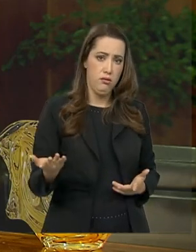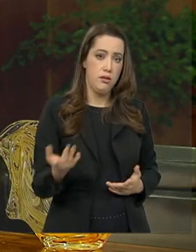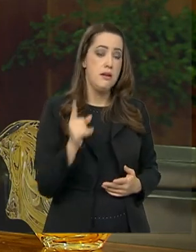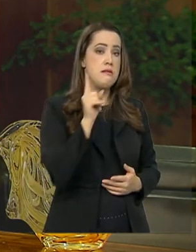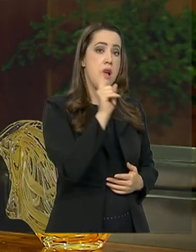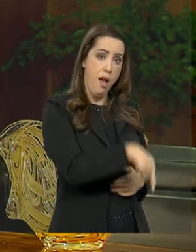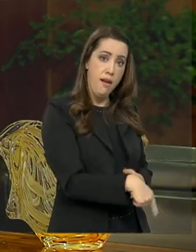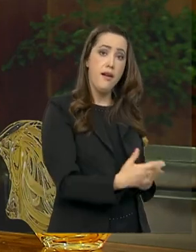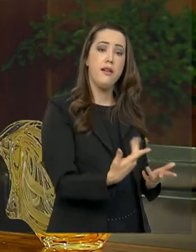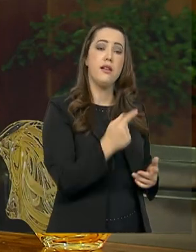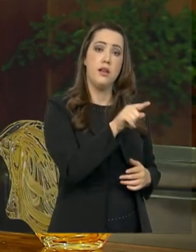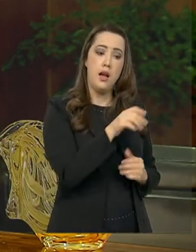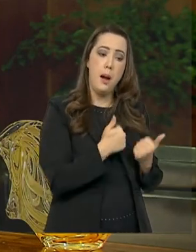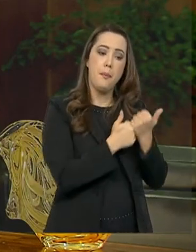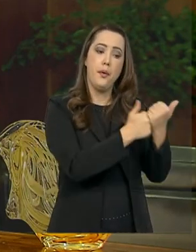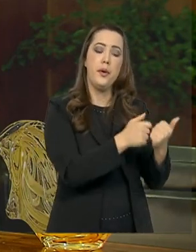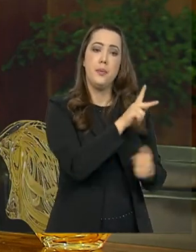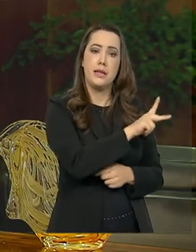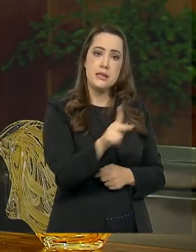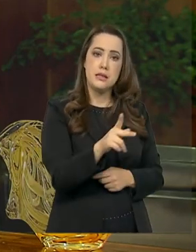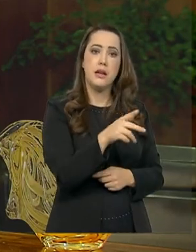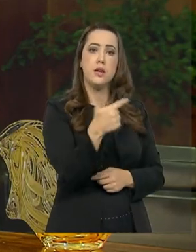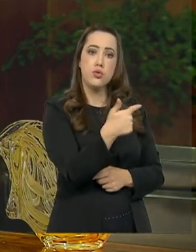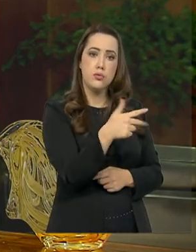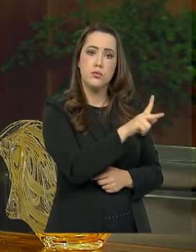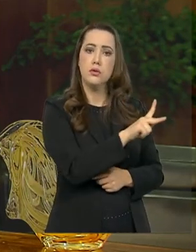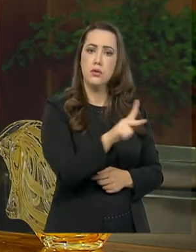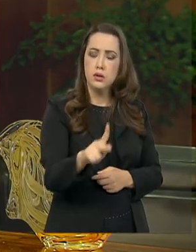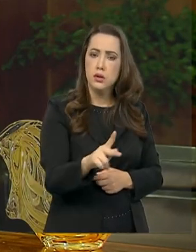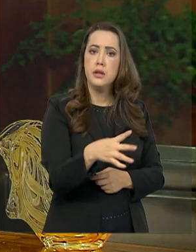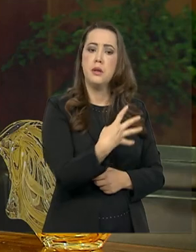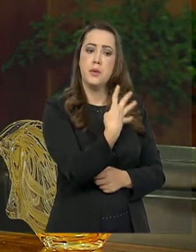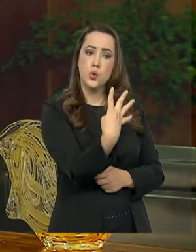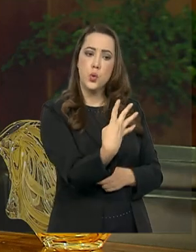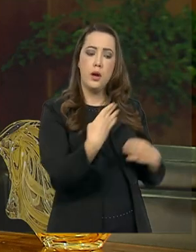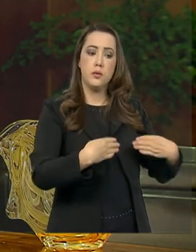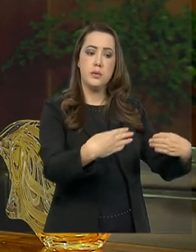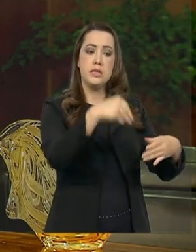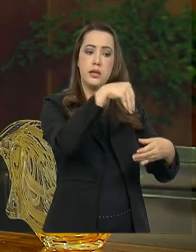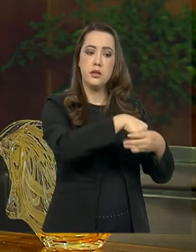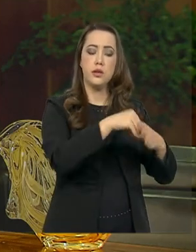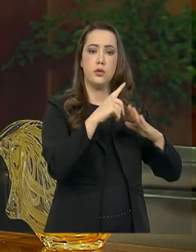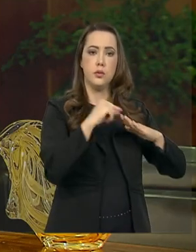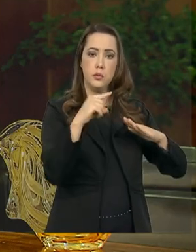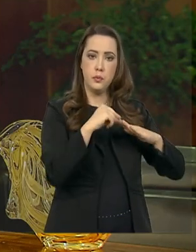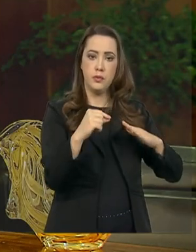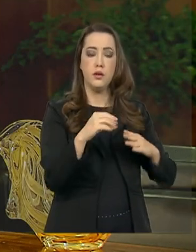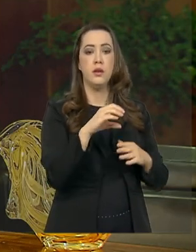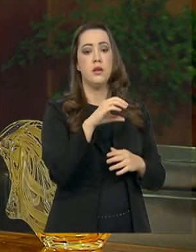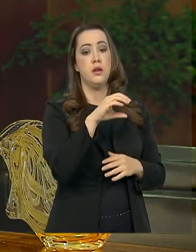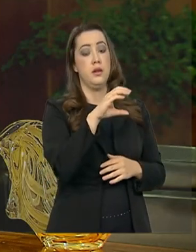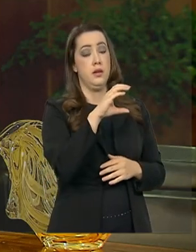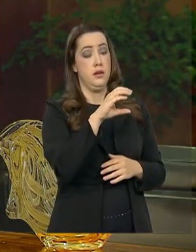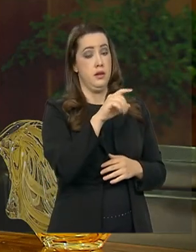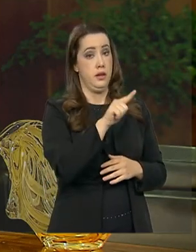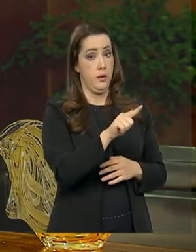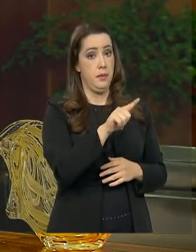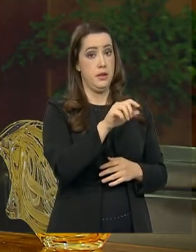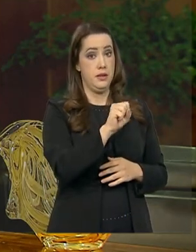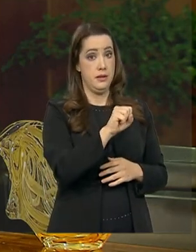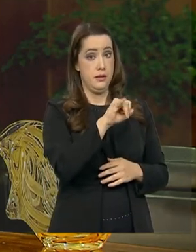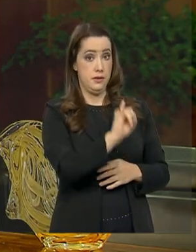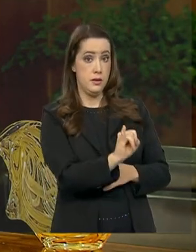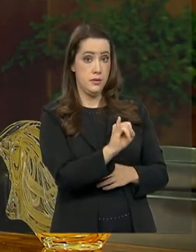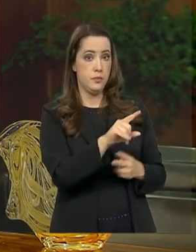assessoramento jurídico, ao presidente, ao vice-presidente e aos quatro ministérios que compõem o Palácio. São eles o Gabinete de Segurança Institucional, a